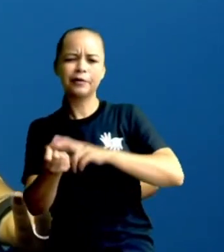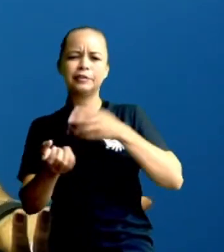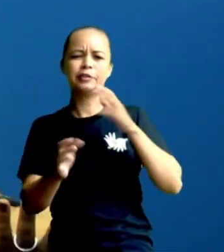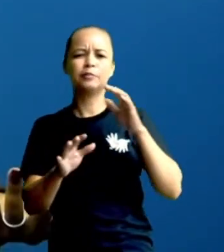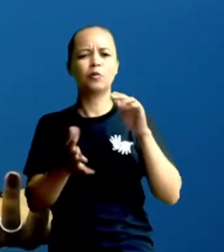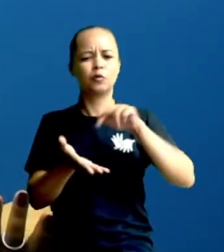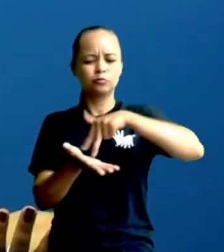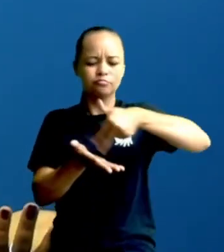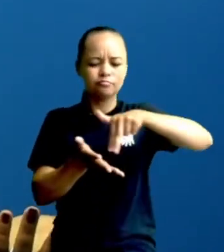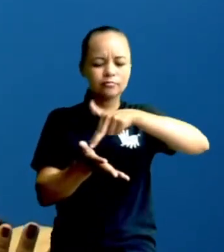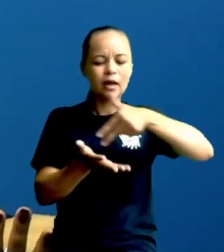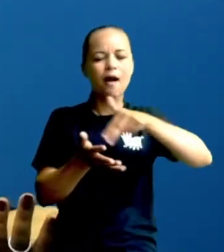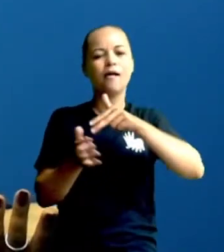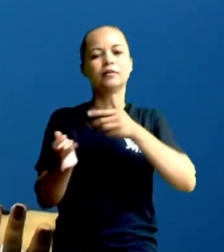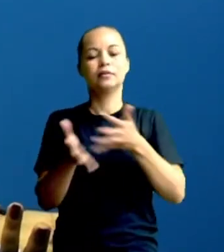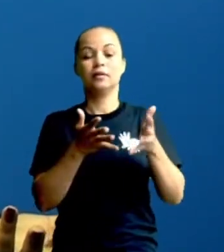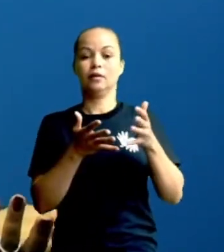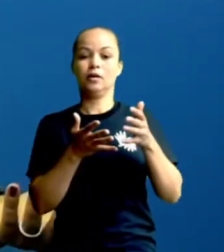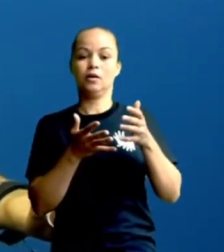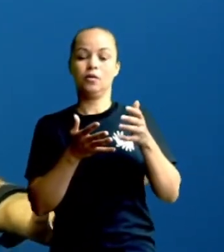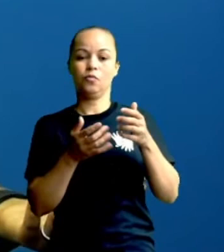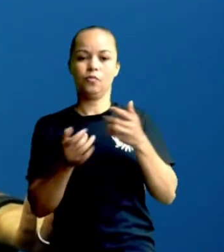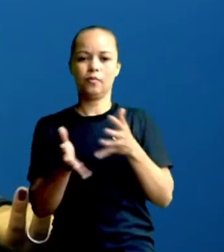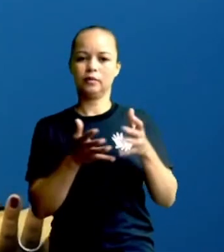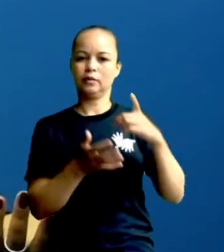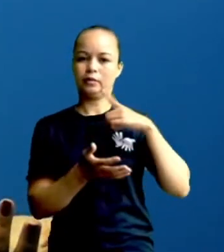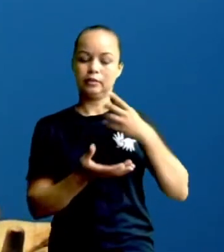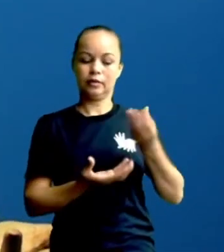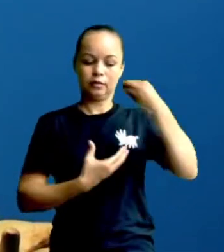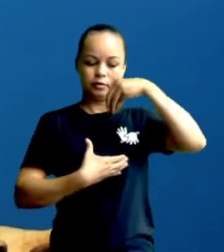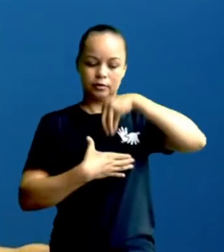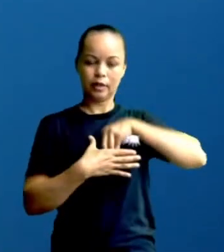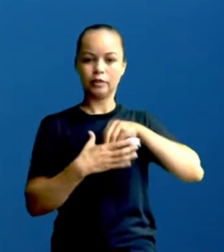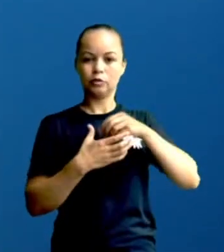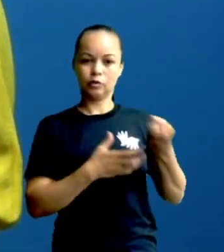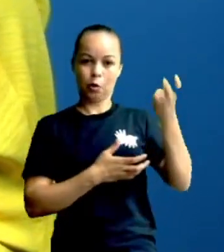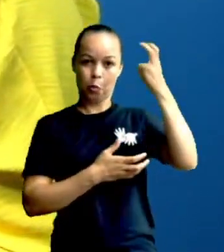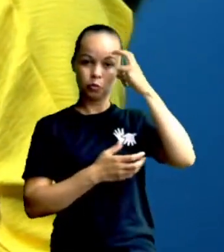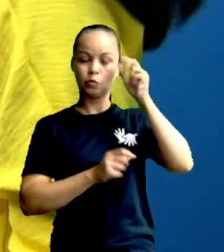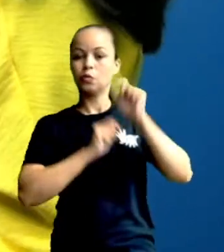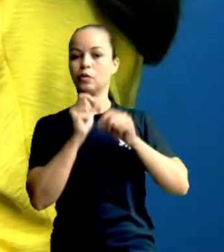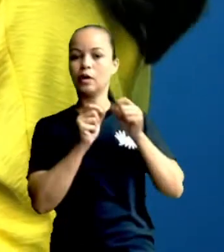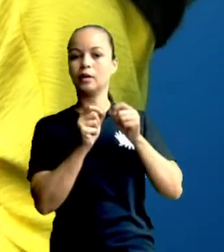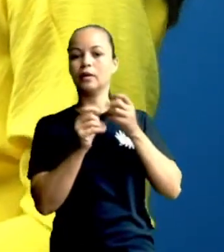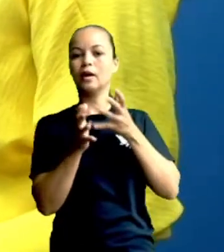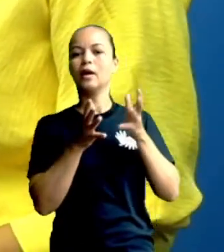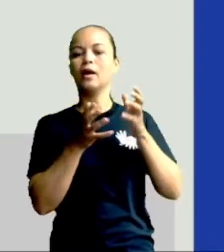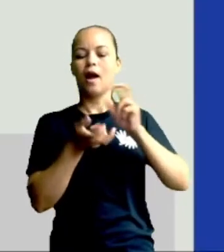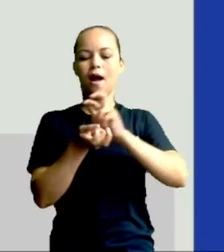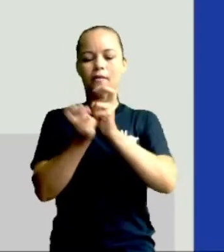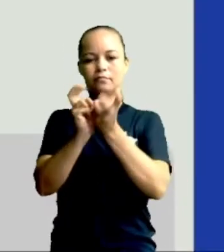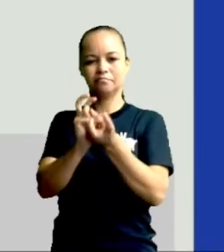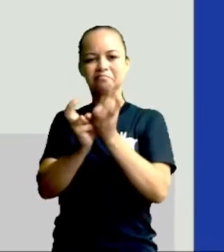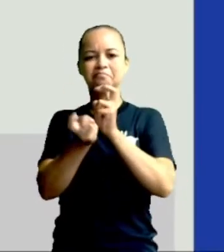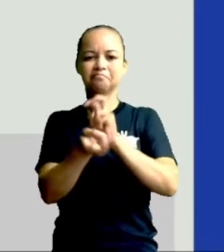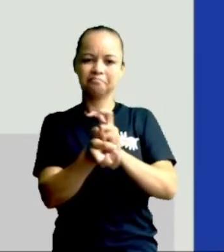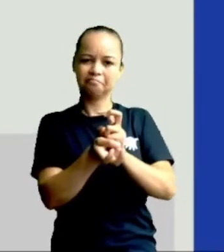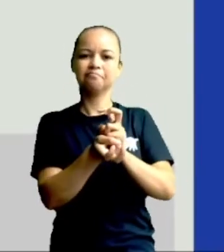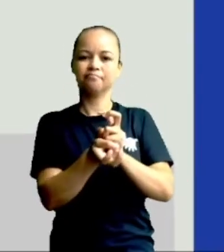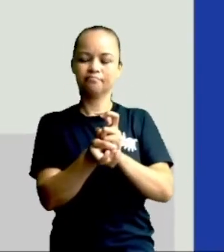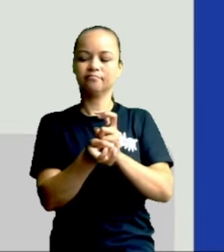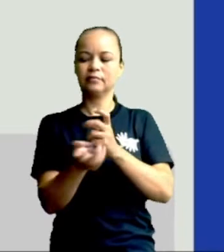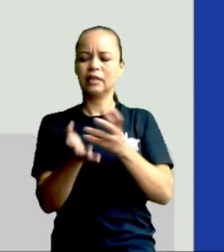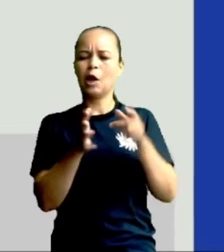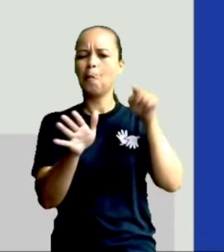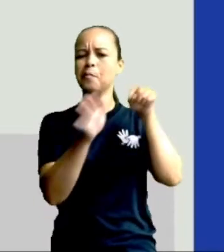tudo mais. Uma das heranças que temos enraizadas na nossa cultura é a capoeira. E aí eu pergunto a